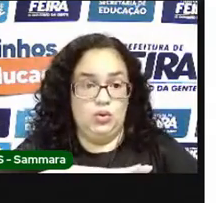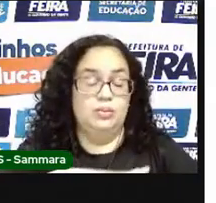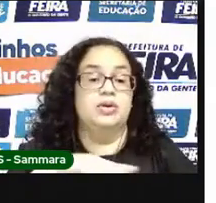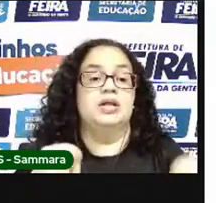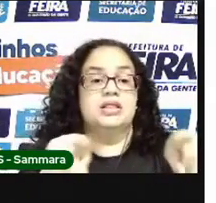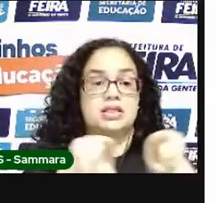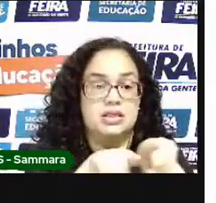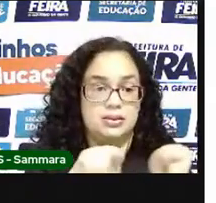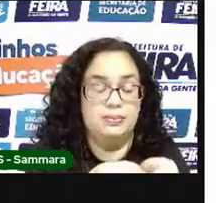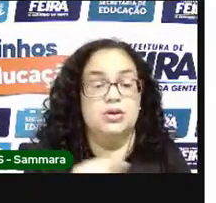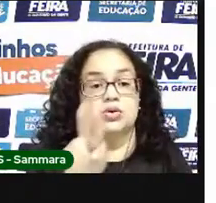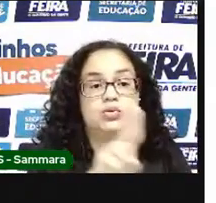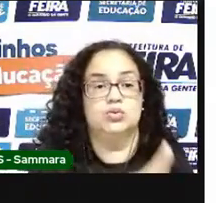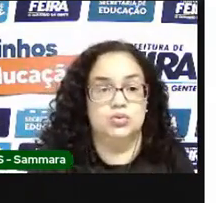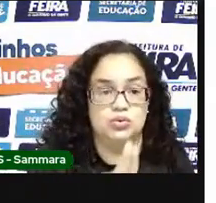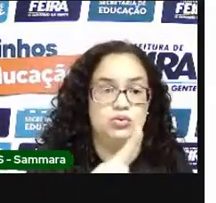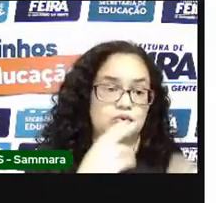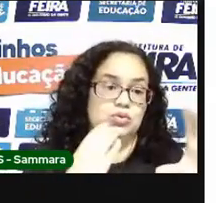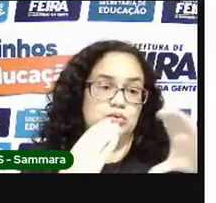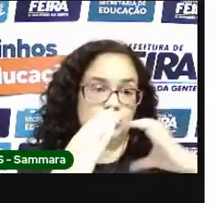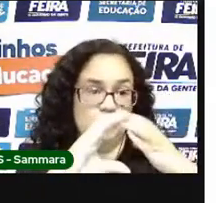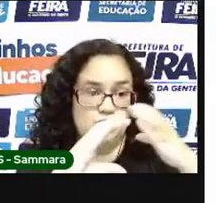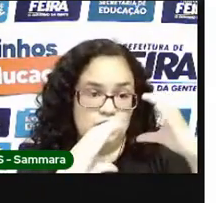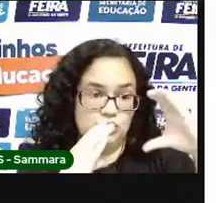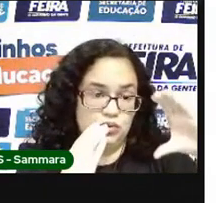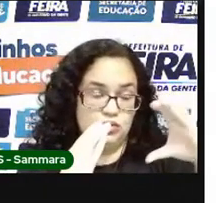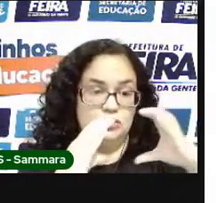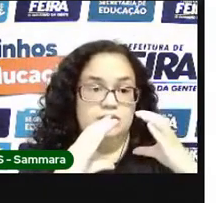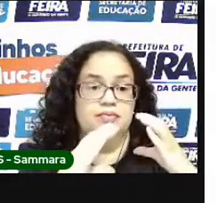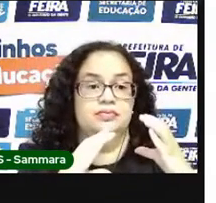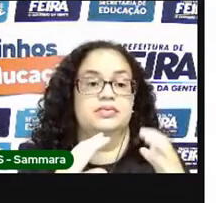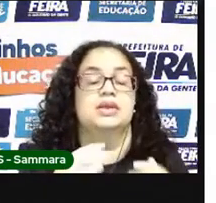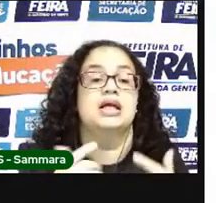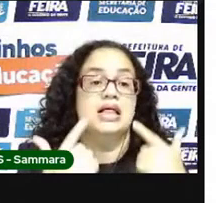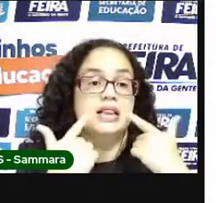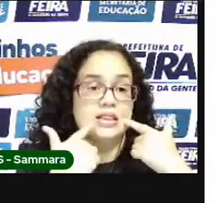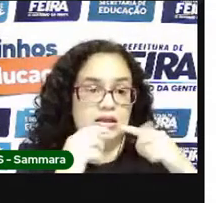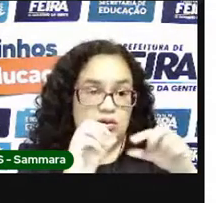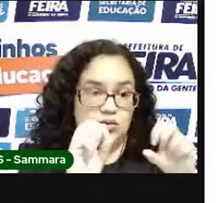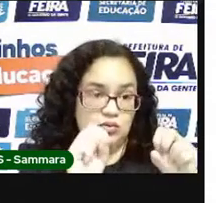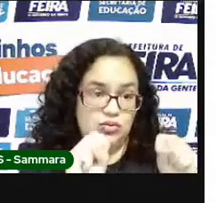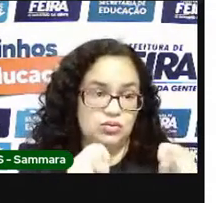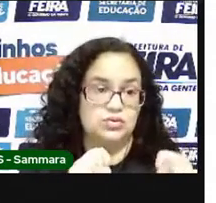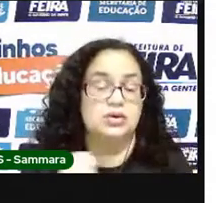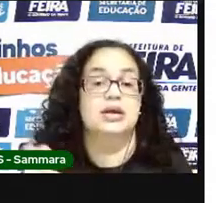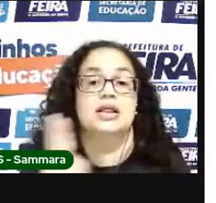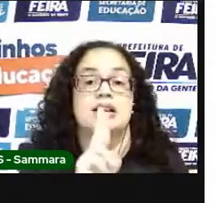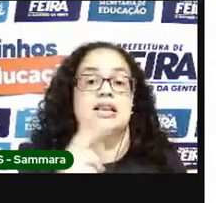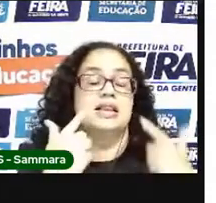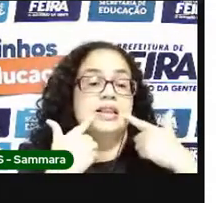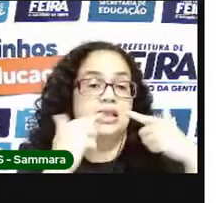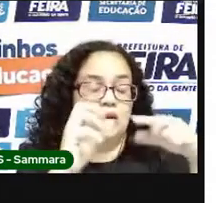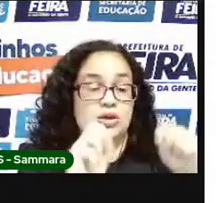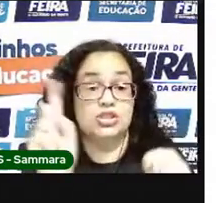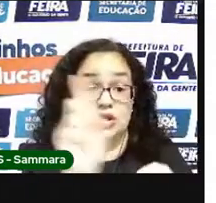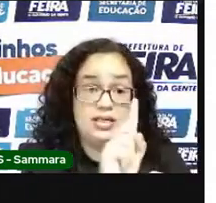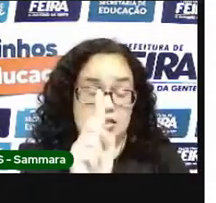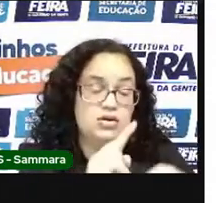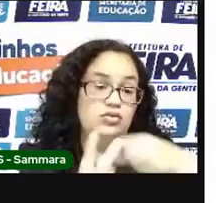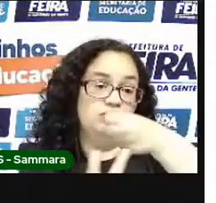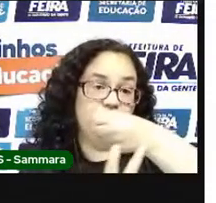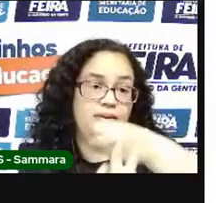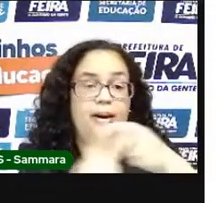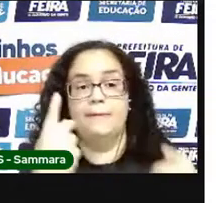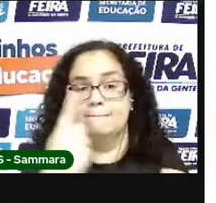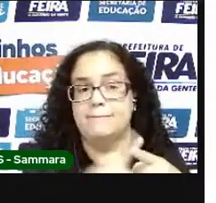ser utilizada na comunicação. E a esse tipo de linguagem, a gente denomina a linguagem não-verbal. Porque eu